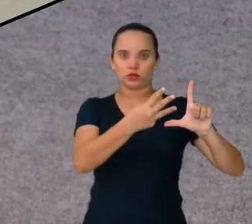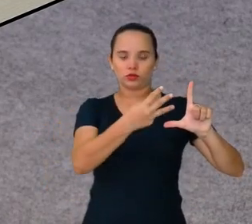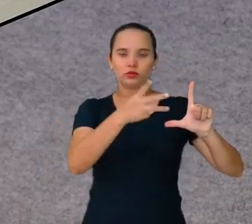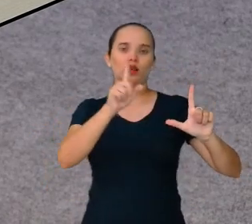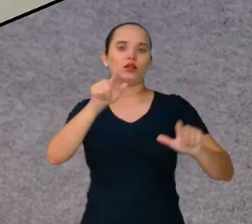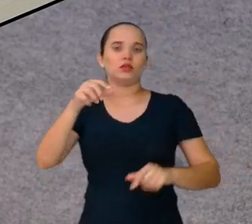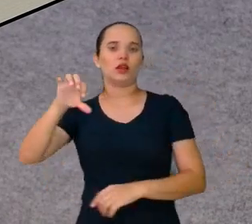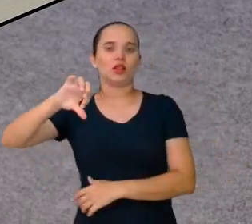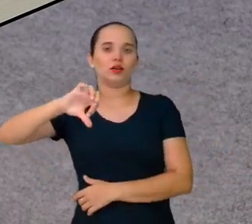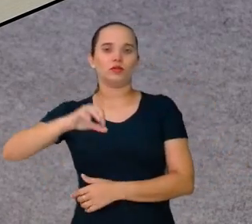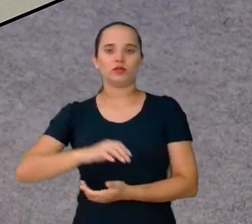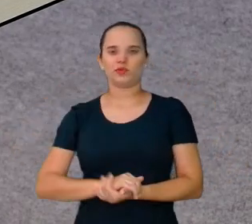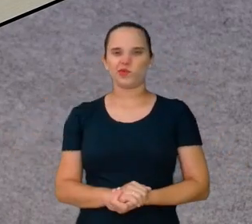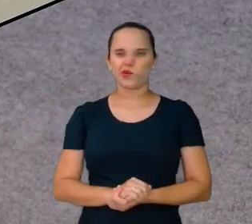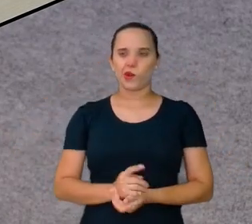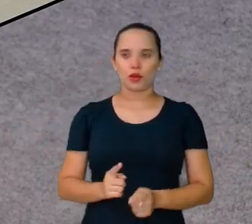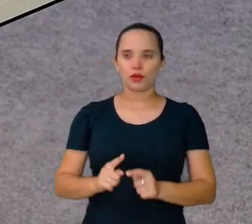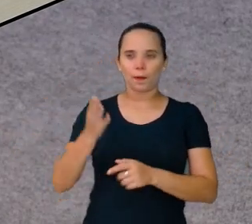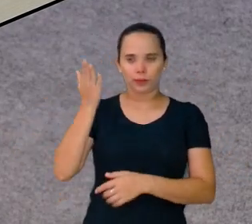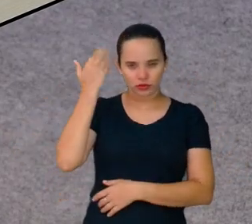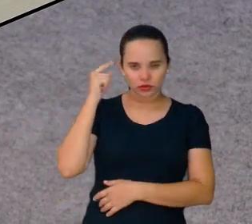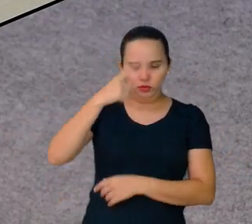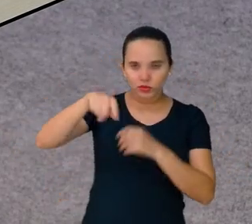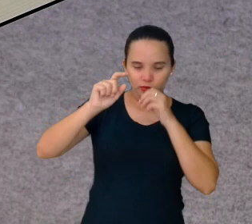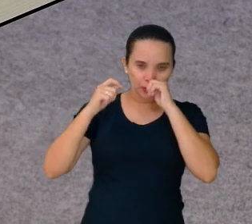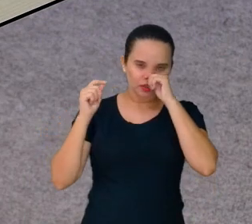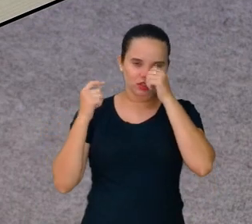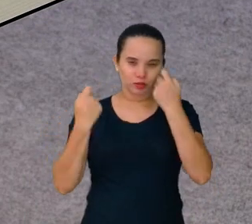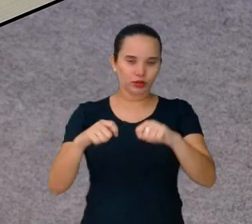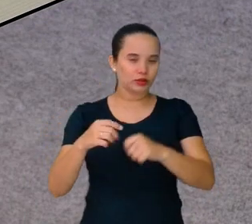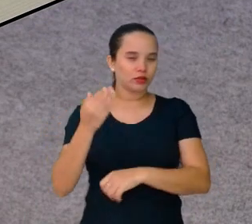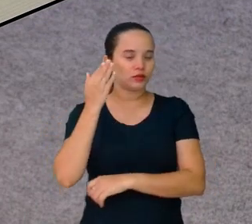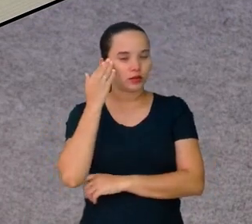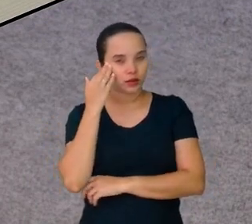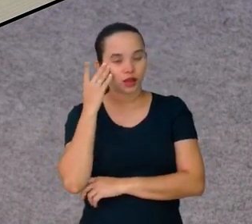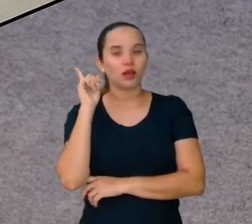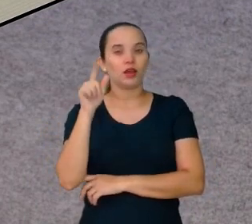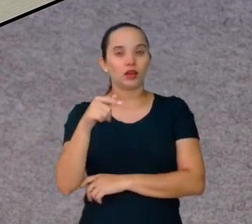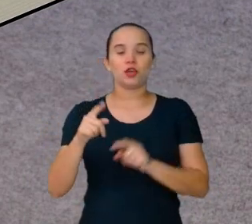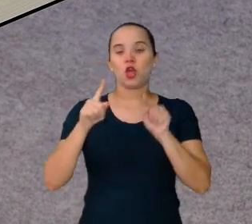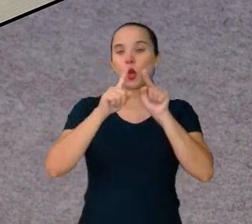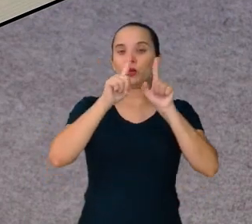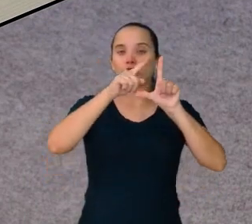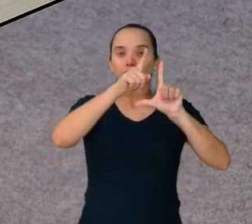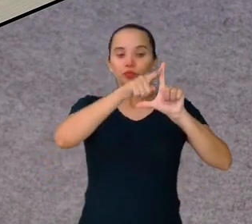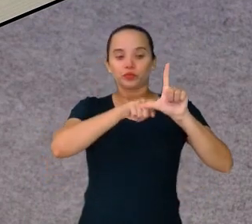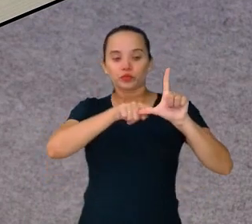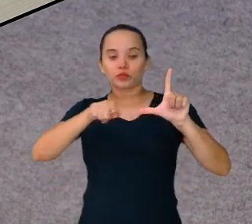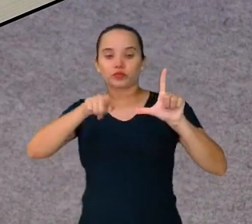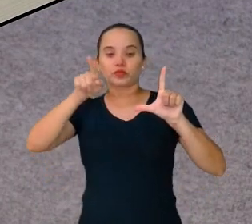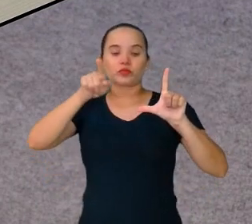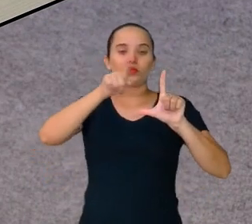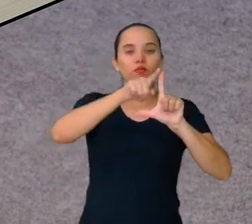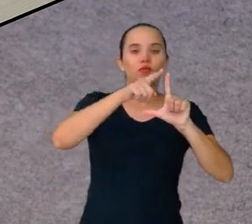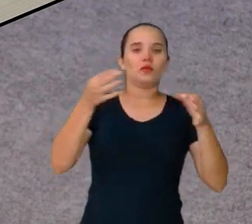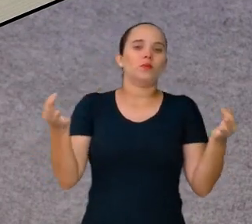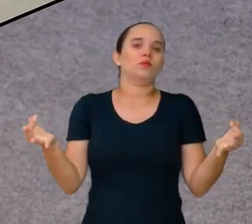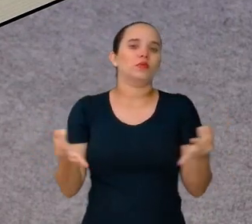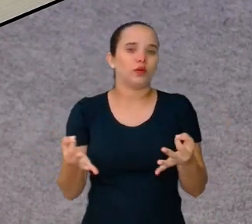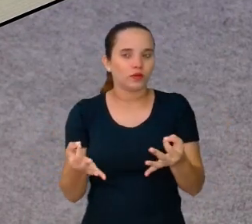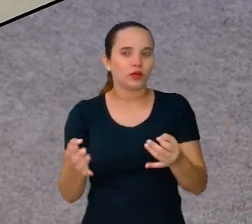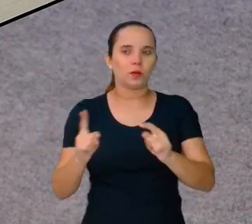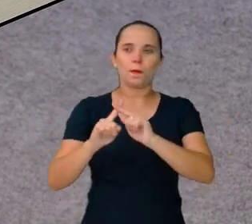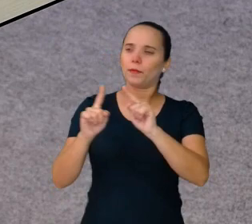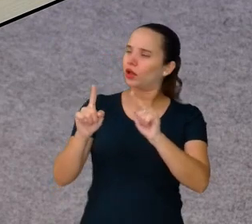estão fazendo, gente? Vocês estão fazendo os quadrados perfeitos. 9 não é 36, que é o que eu